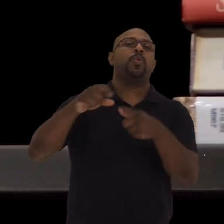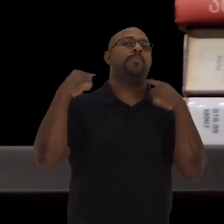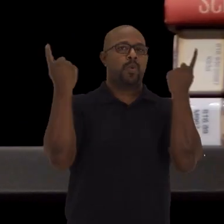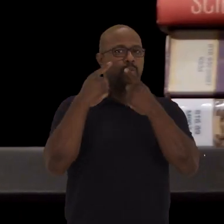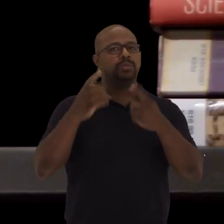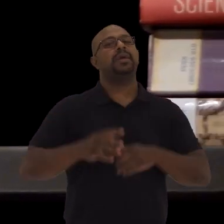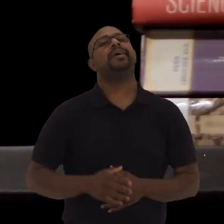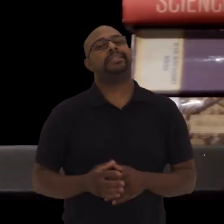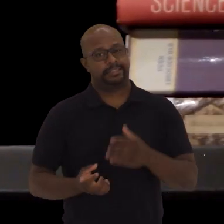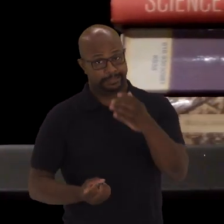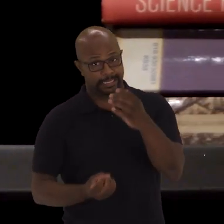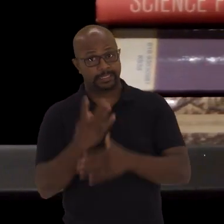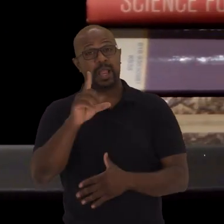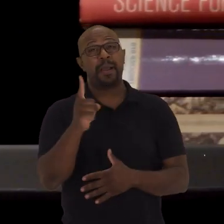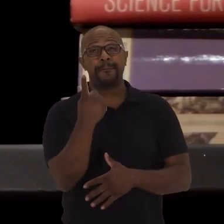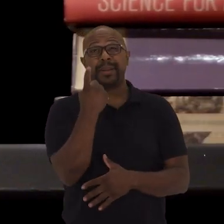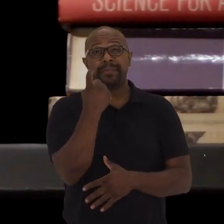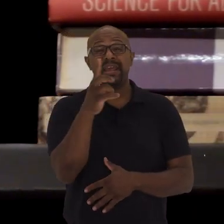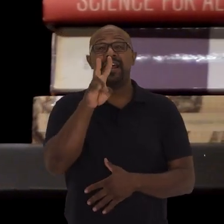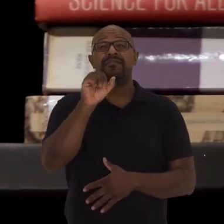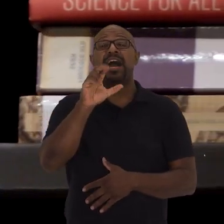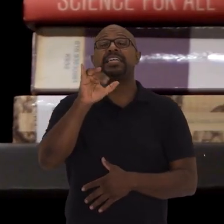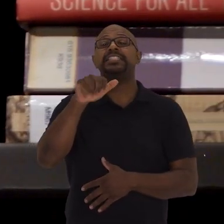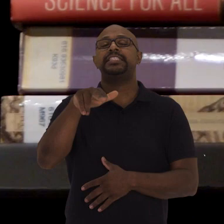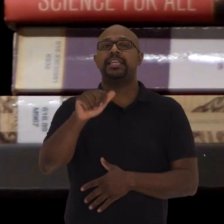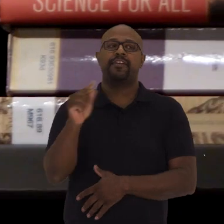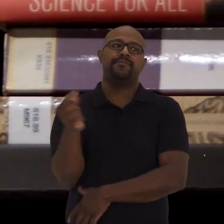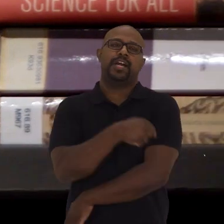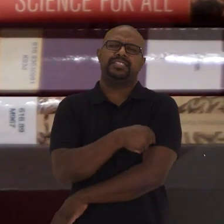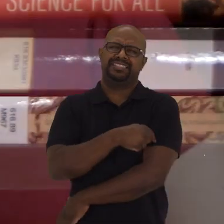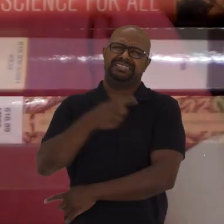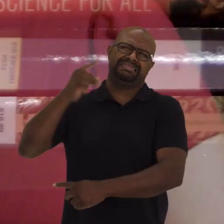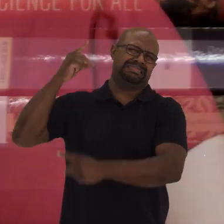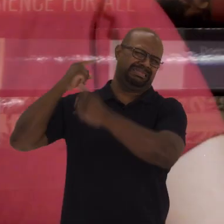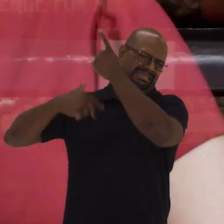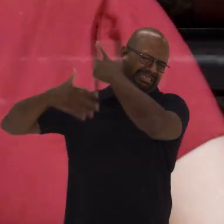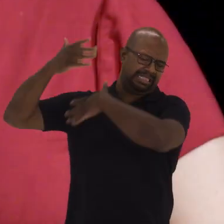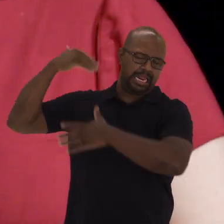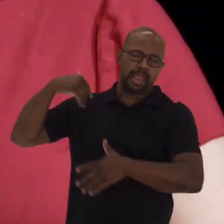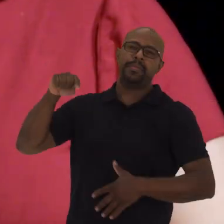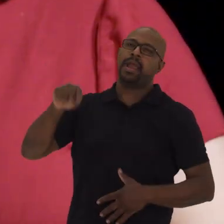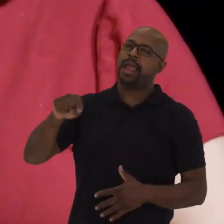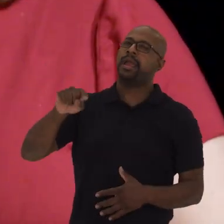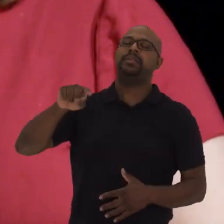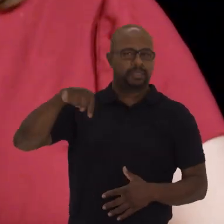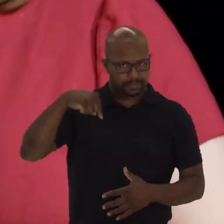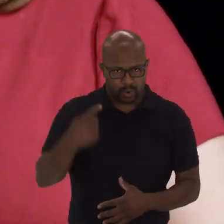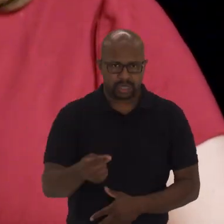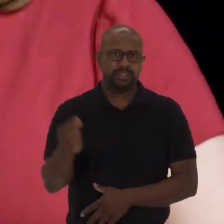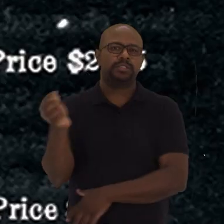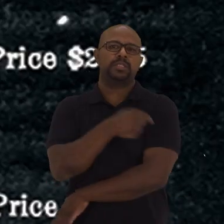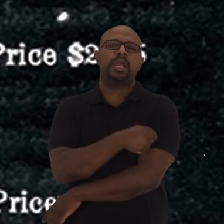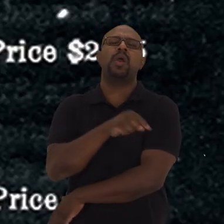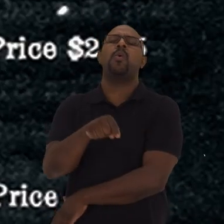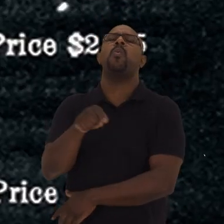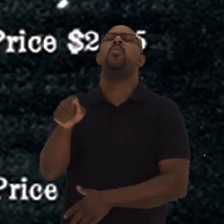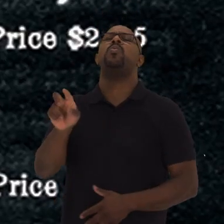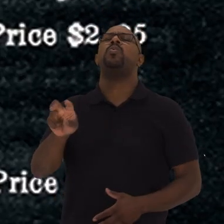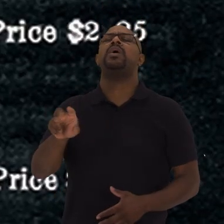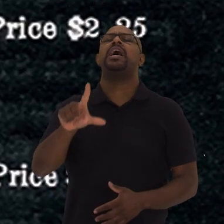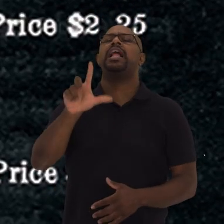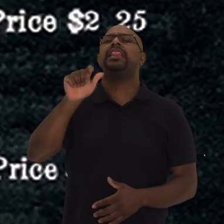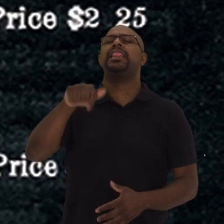nasceu a primeira vacina Naquela época e depois A vacina era aplicada com um instrumento Chamado